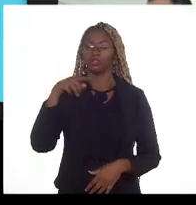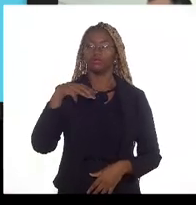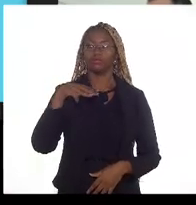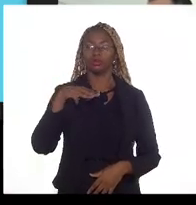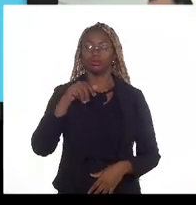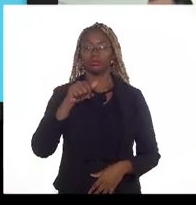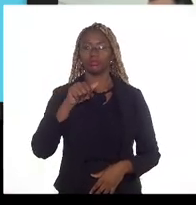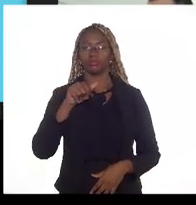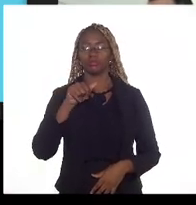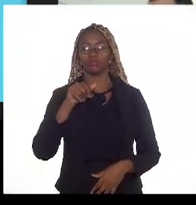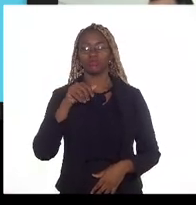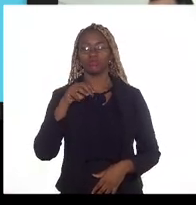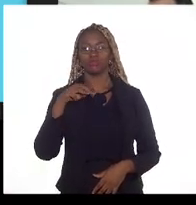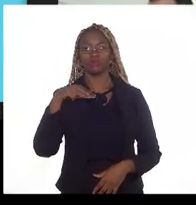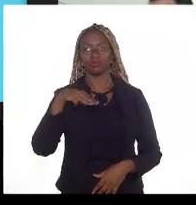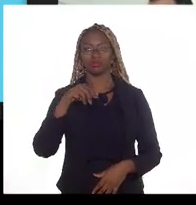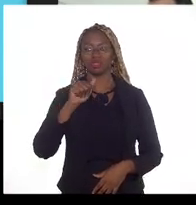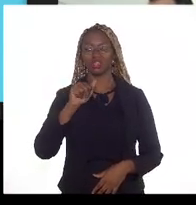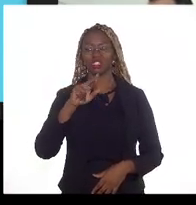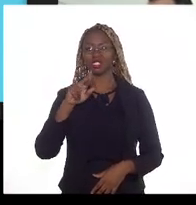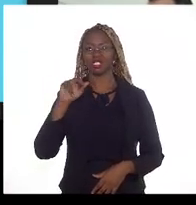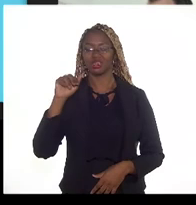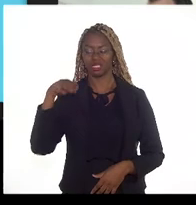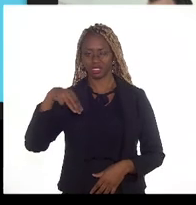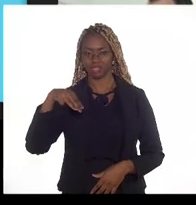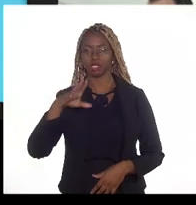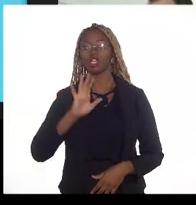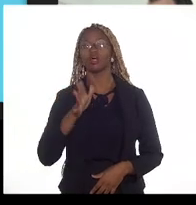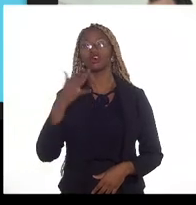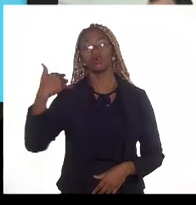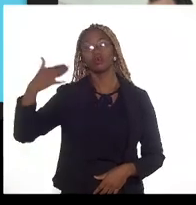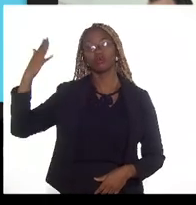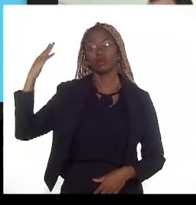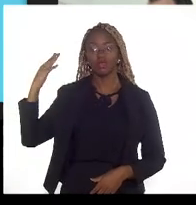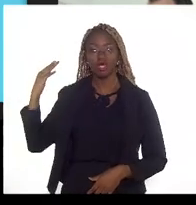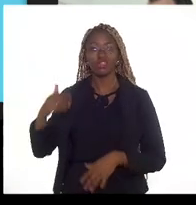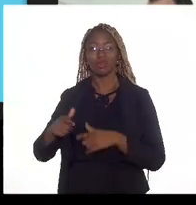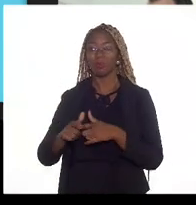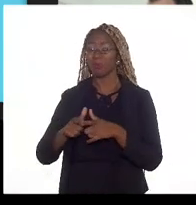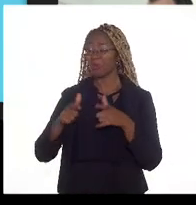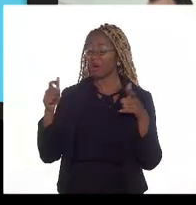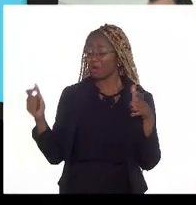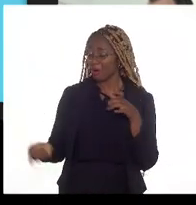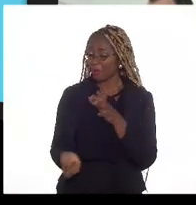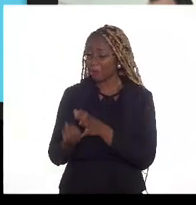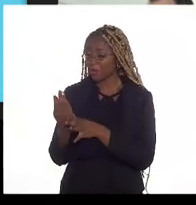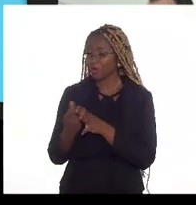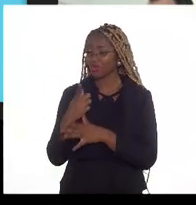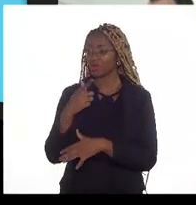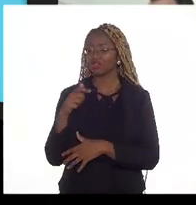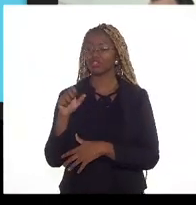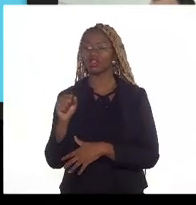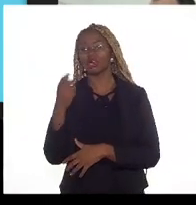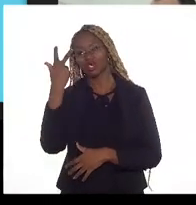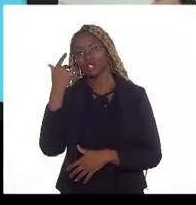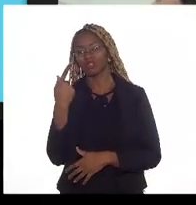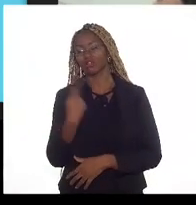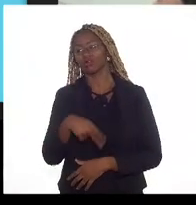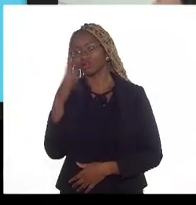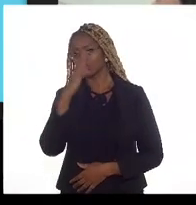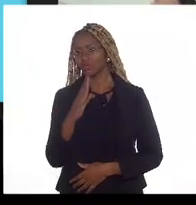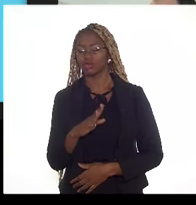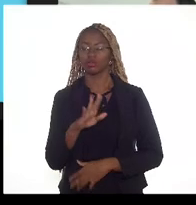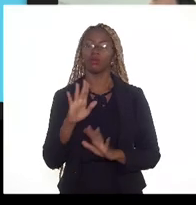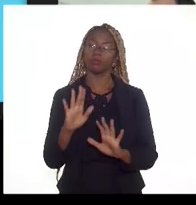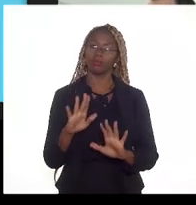o campo de Marlin já foi o maior produtor de gás natural do Brasil e em valores de